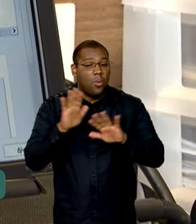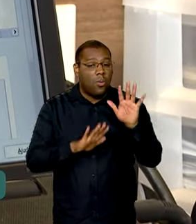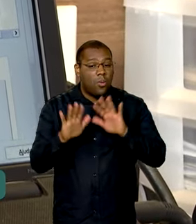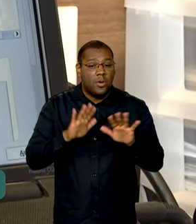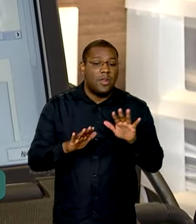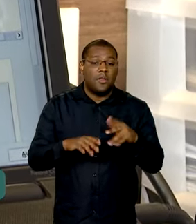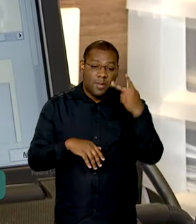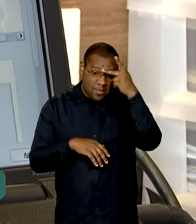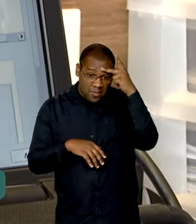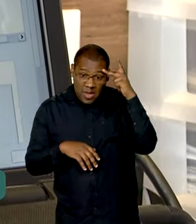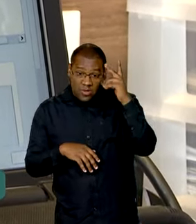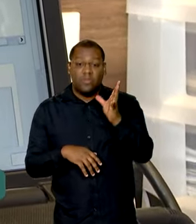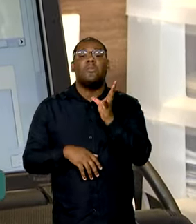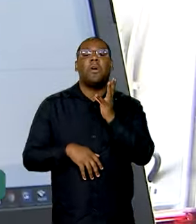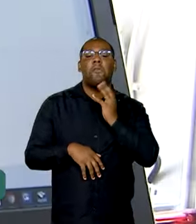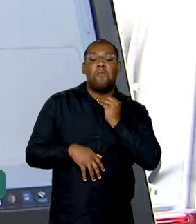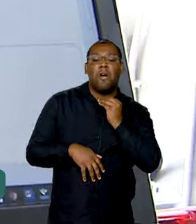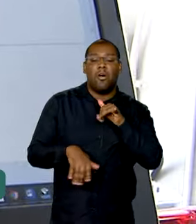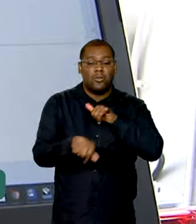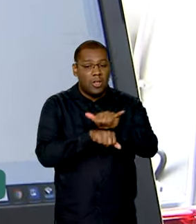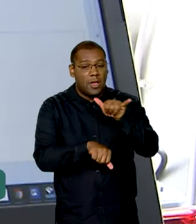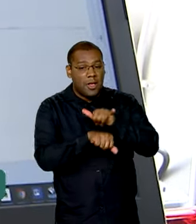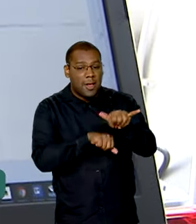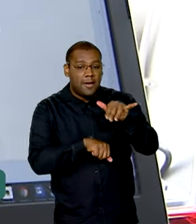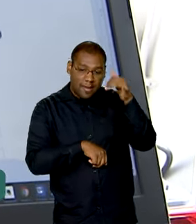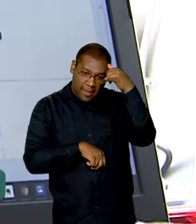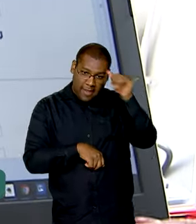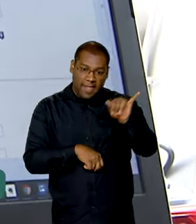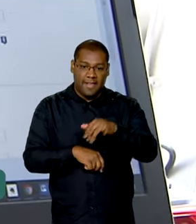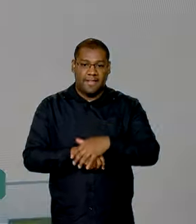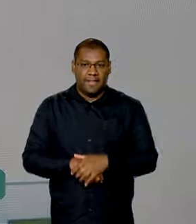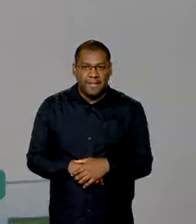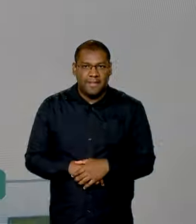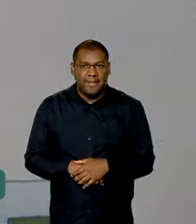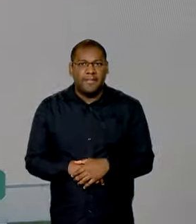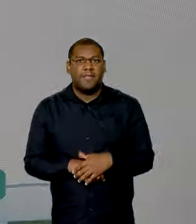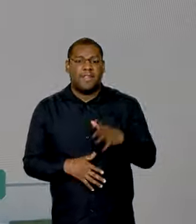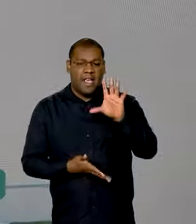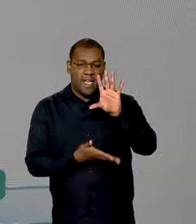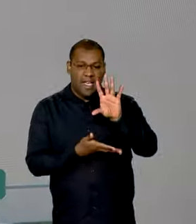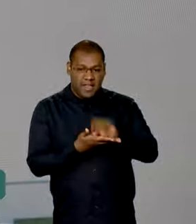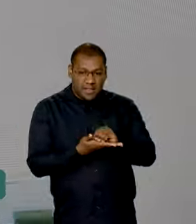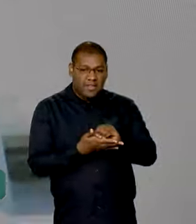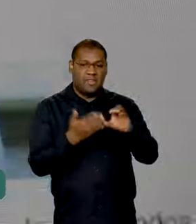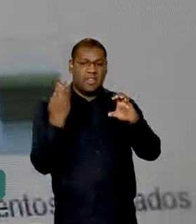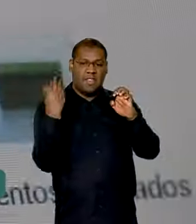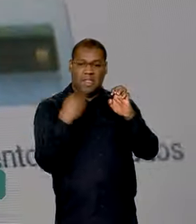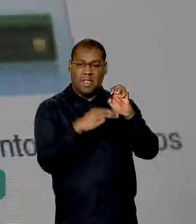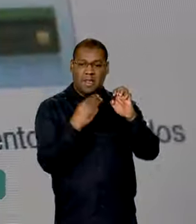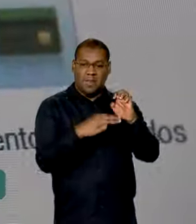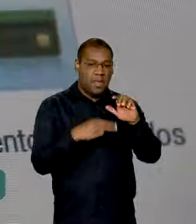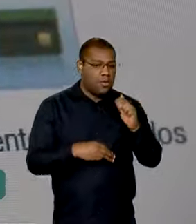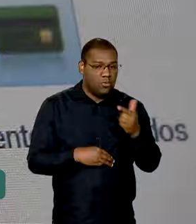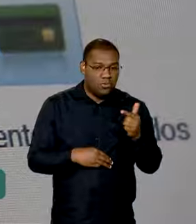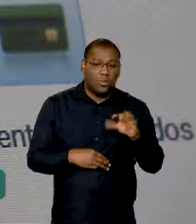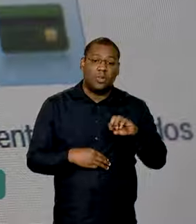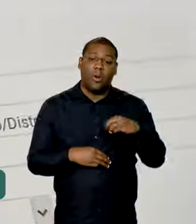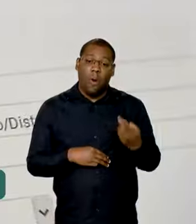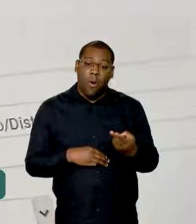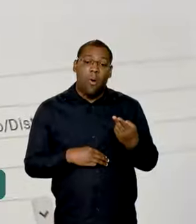não cair em golpes. A Receita não envia comunicações por e-mail ou mensagens de texto